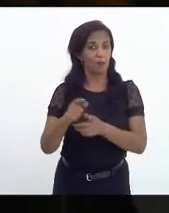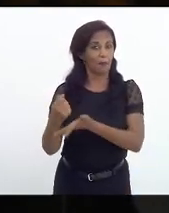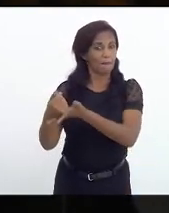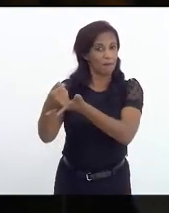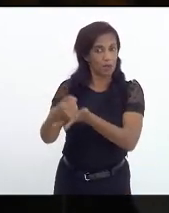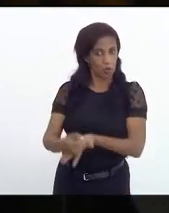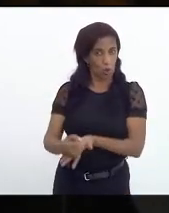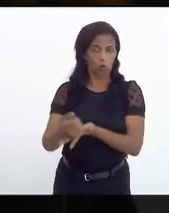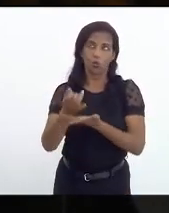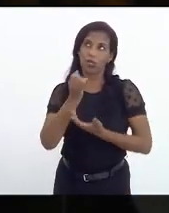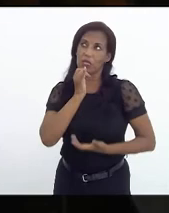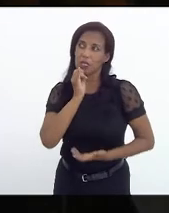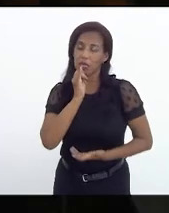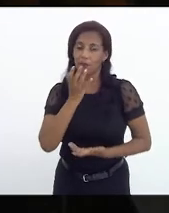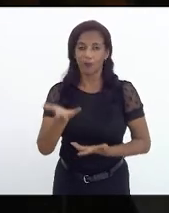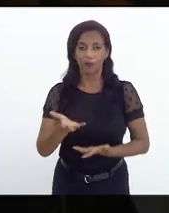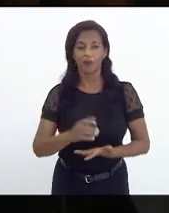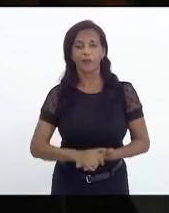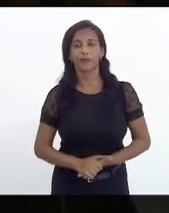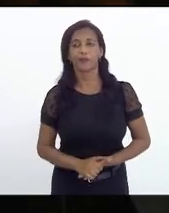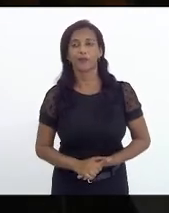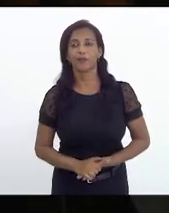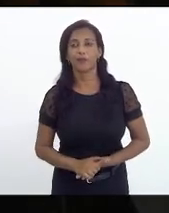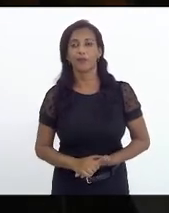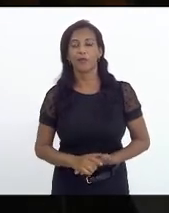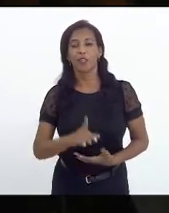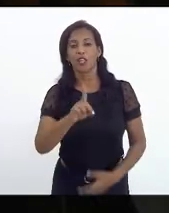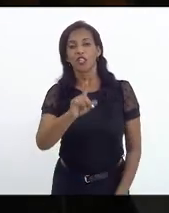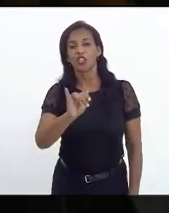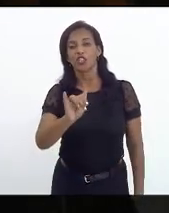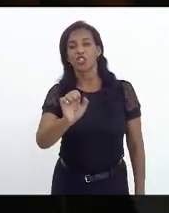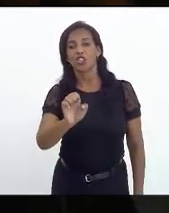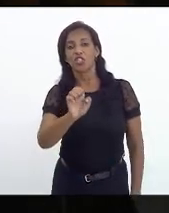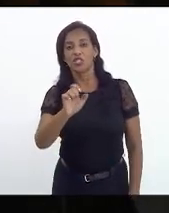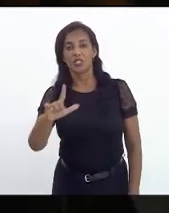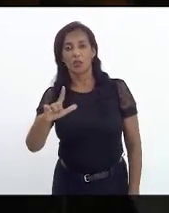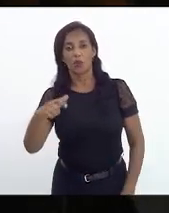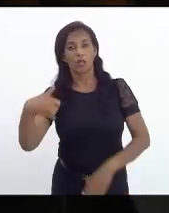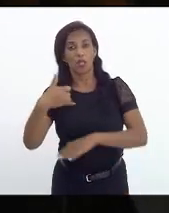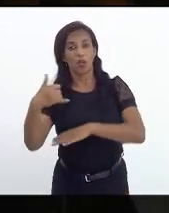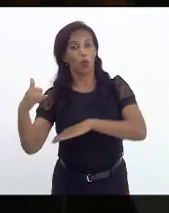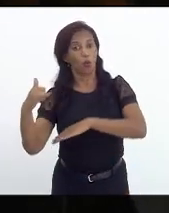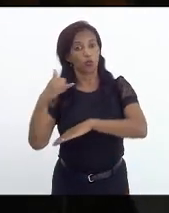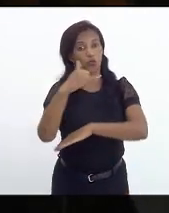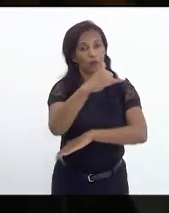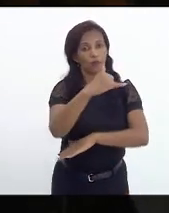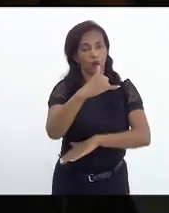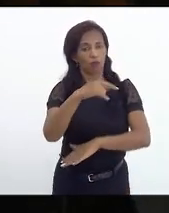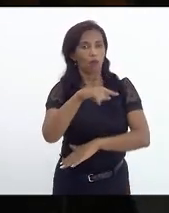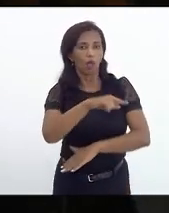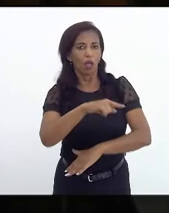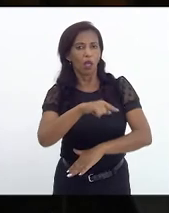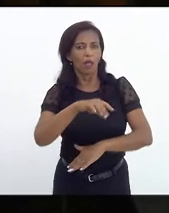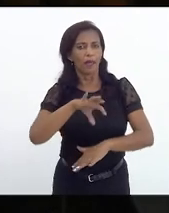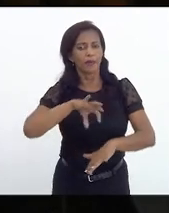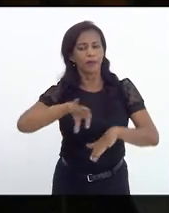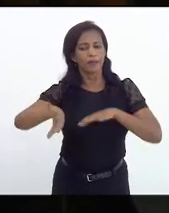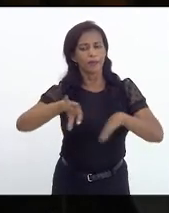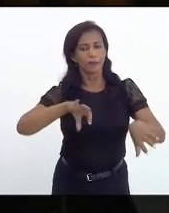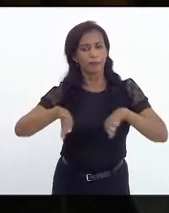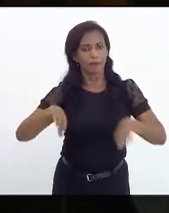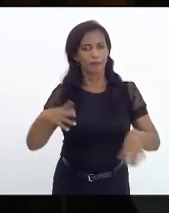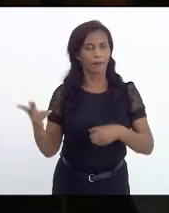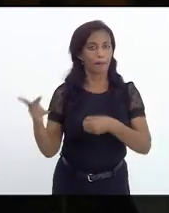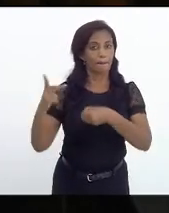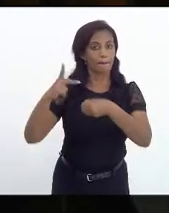como é, por exemplo, o óleo diesel, vem da destilação do petróleo